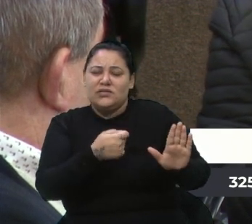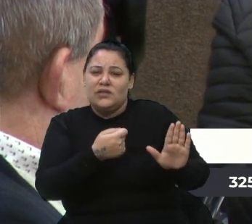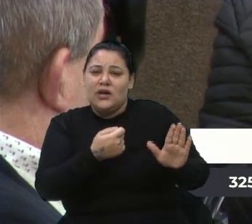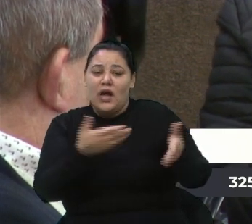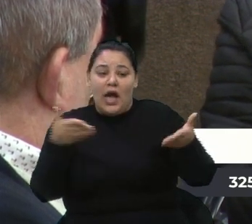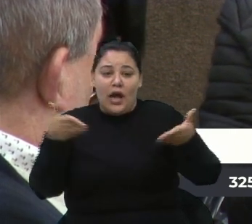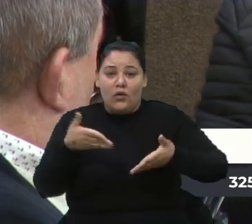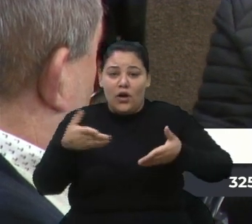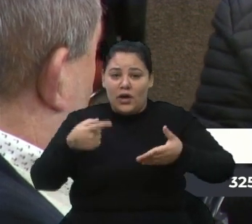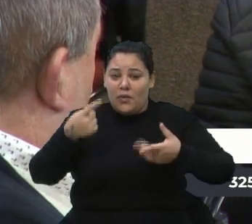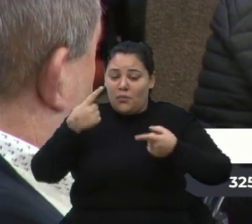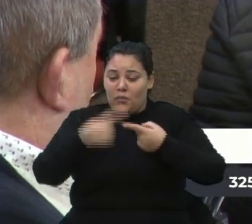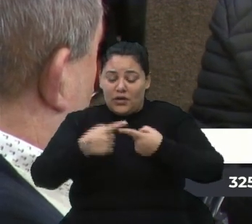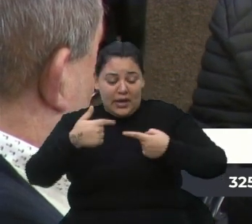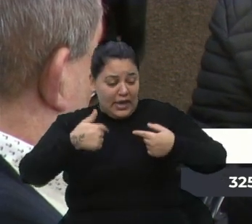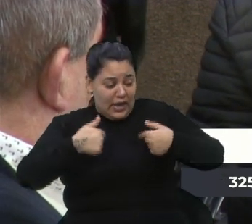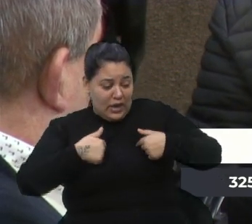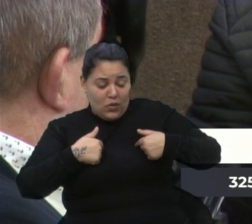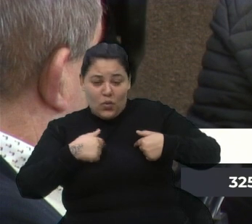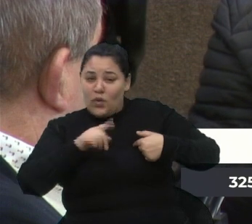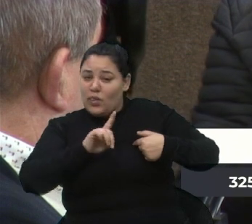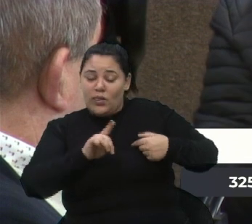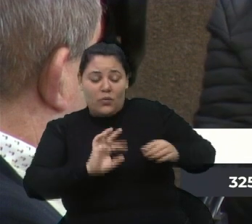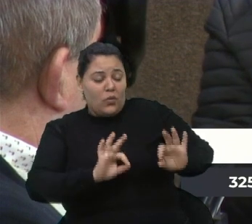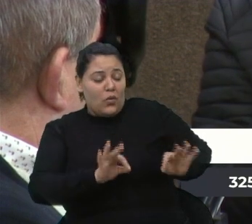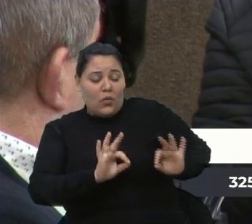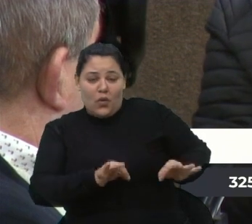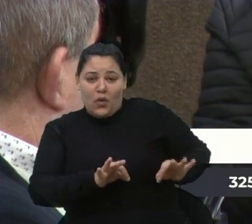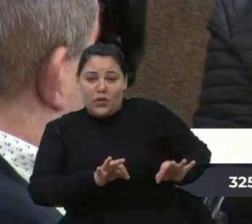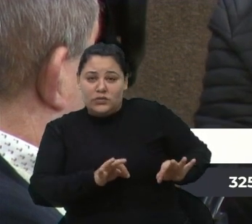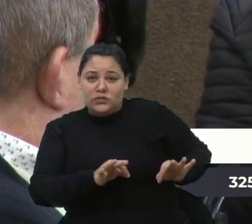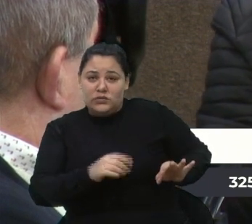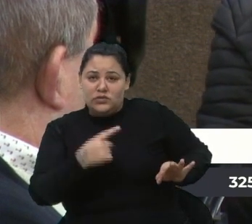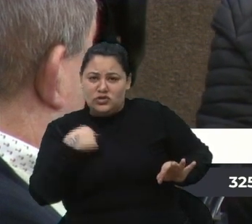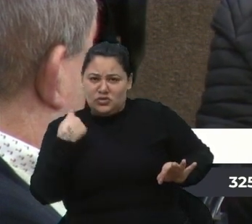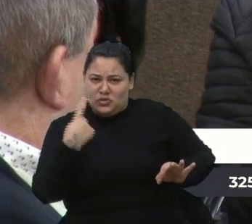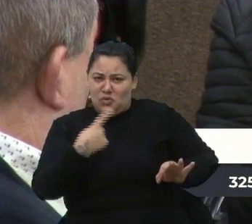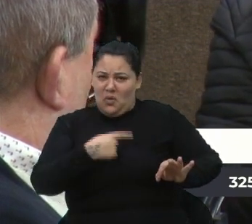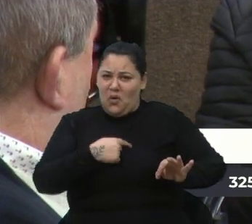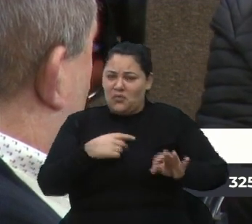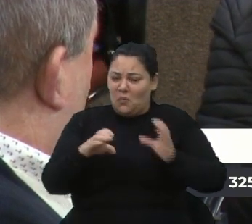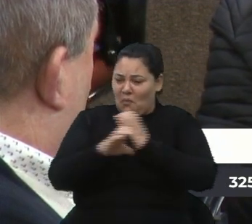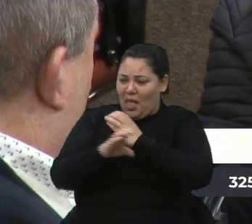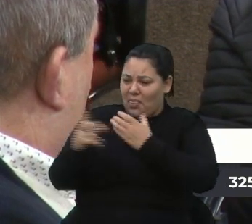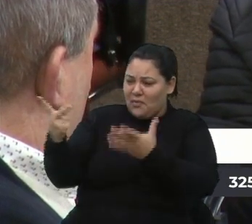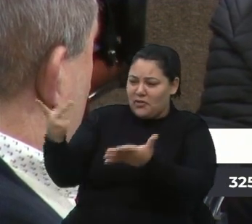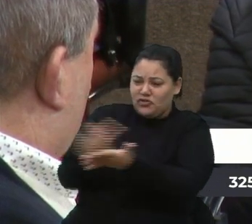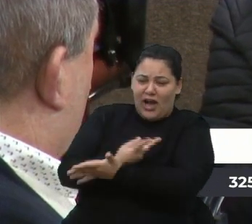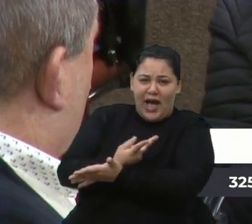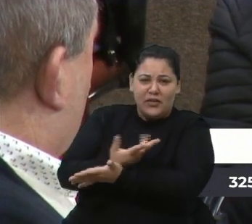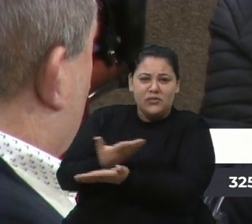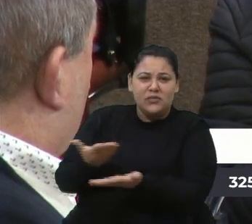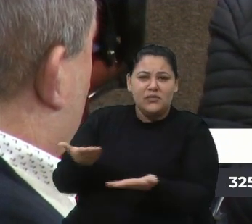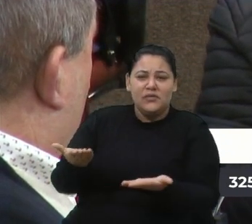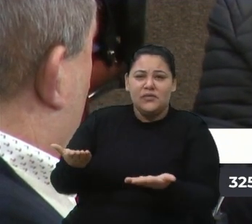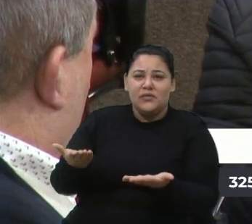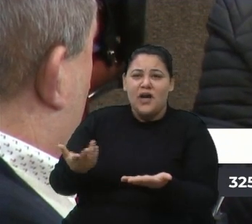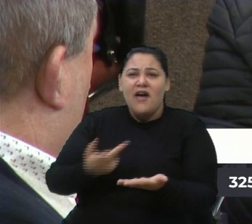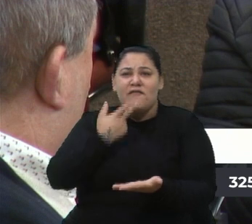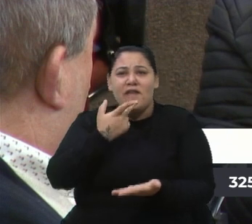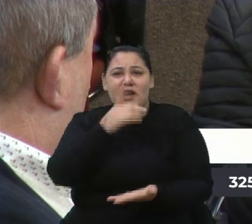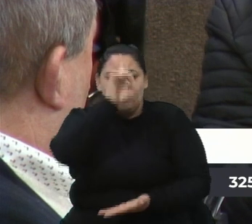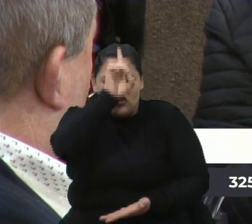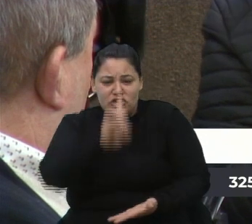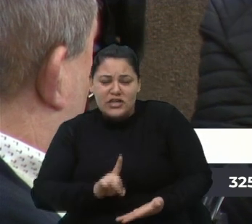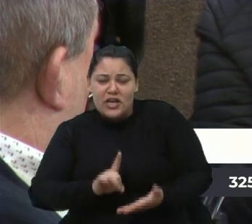não concordamos com algo, nós somos, então, radicais? Falando de direitos humanos,